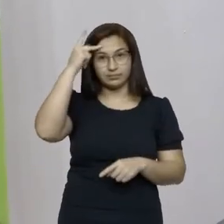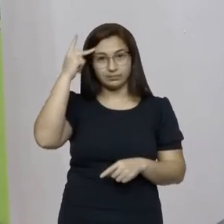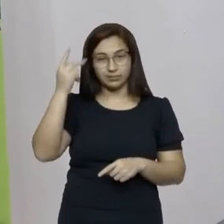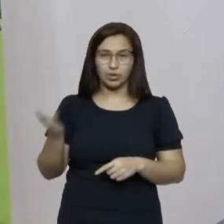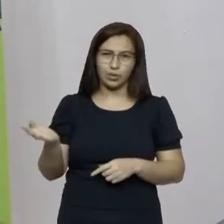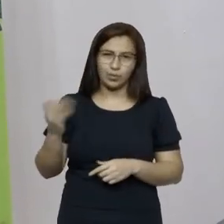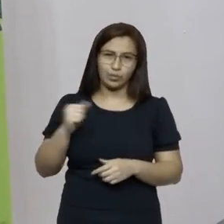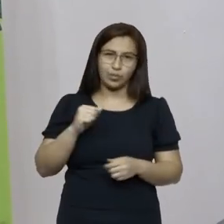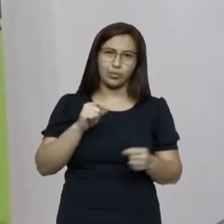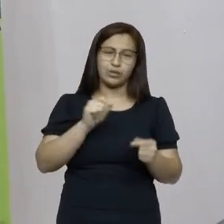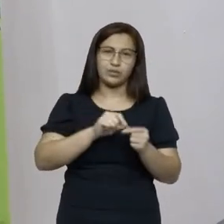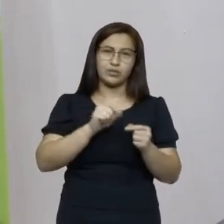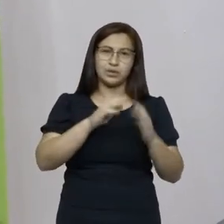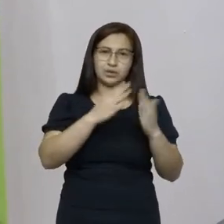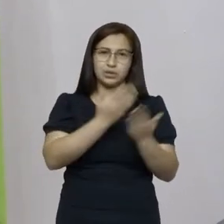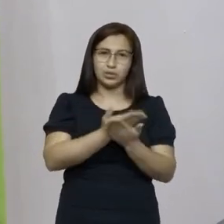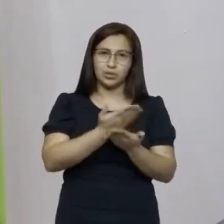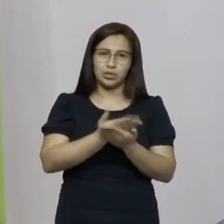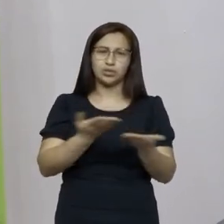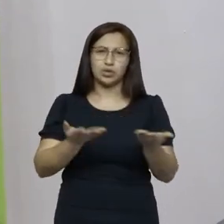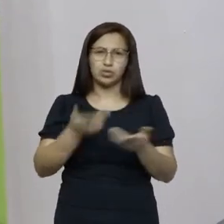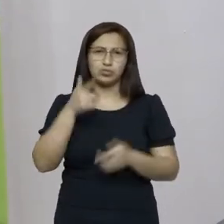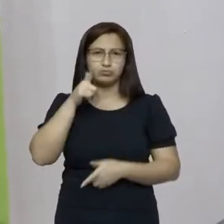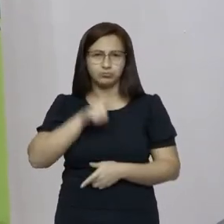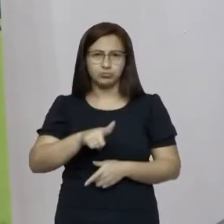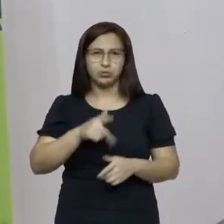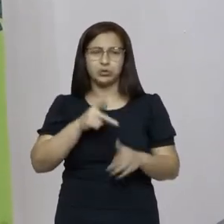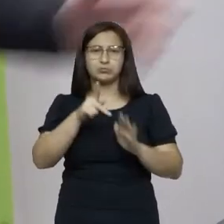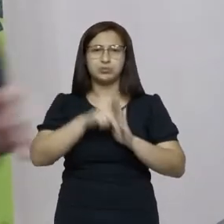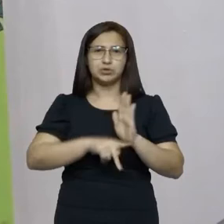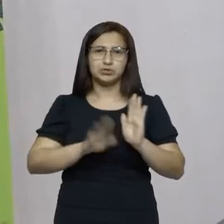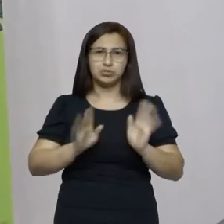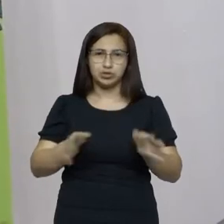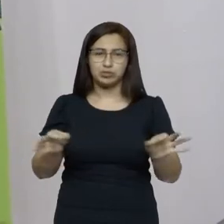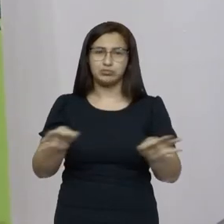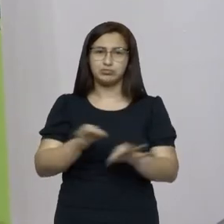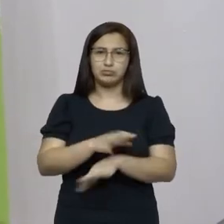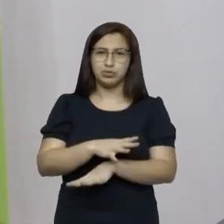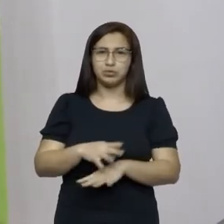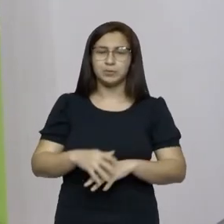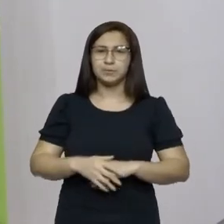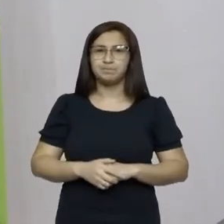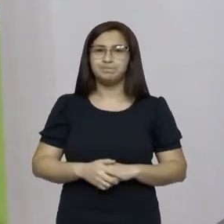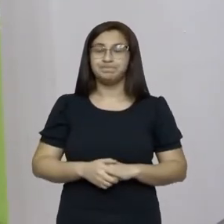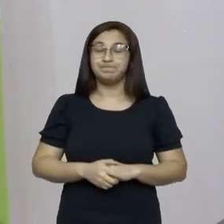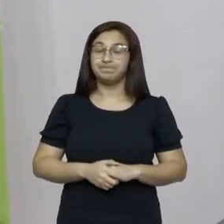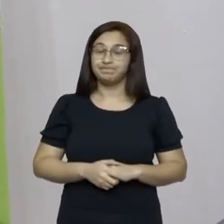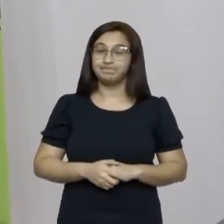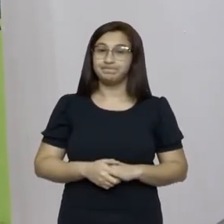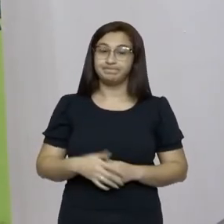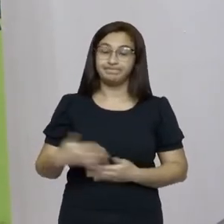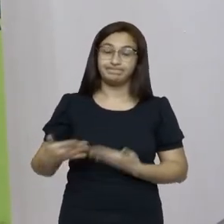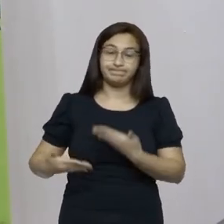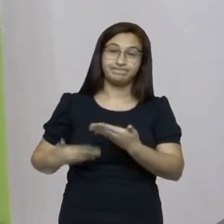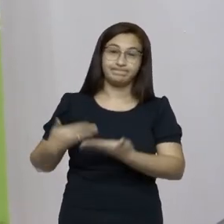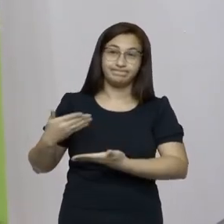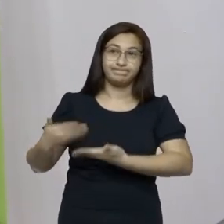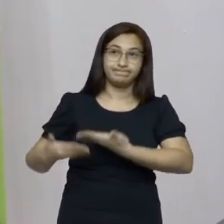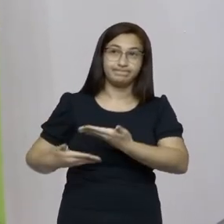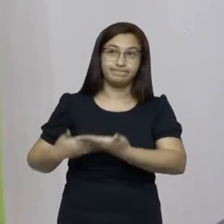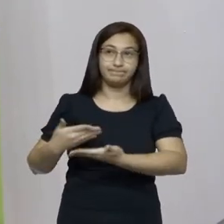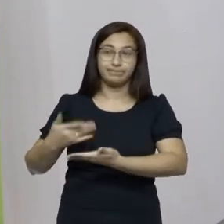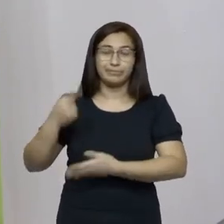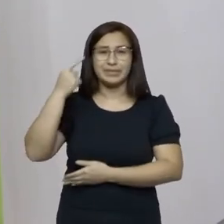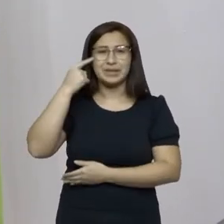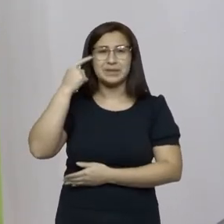vai sair o colégio e agora vai dar certo e o projeto está pronto e o projeto foi perdido assim andou pensa